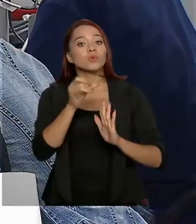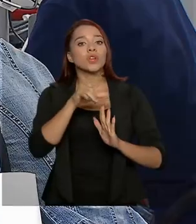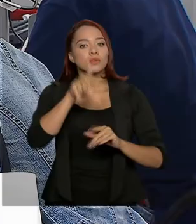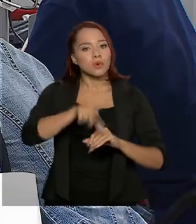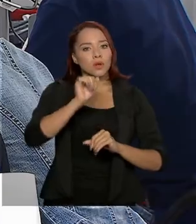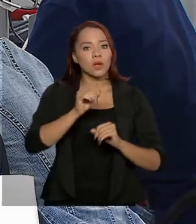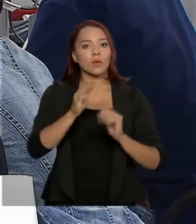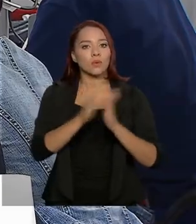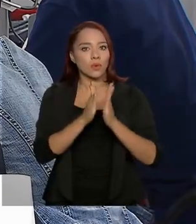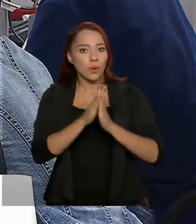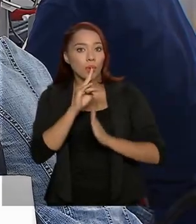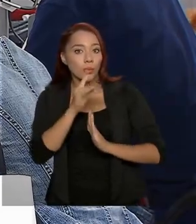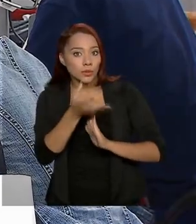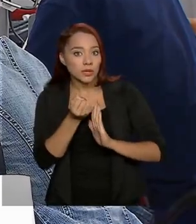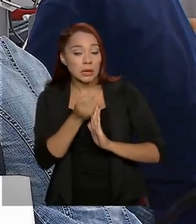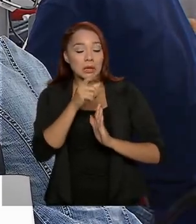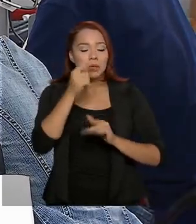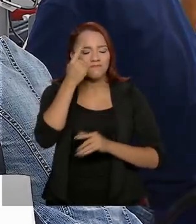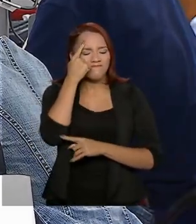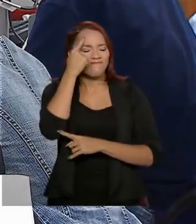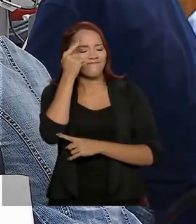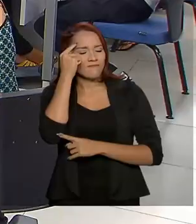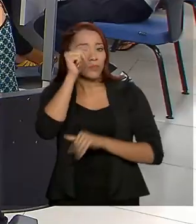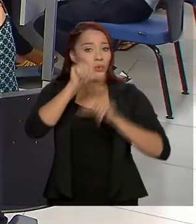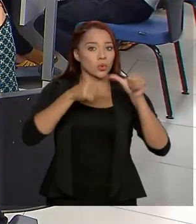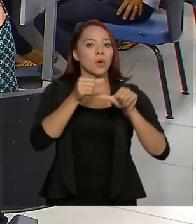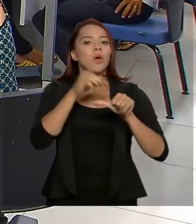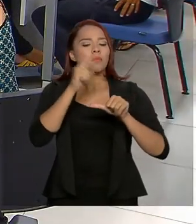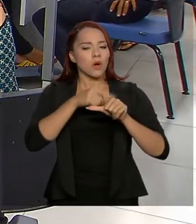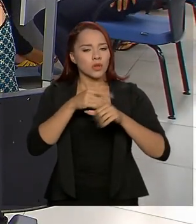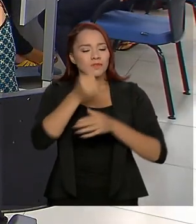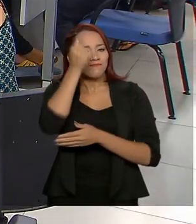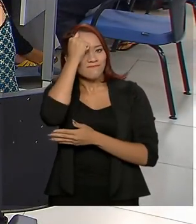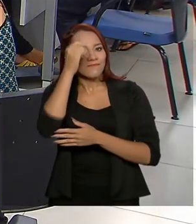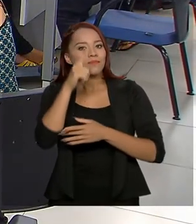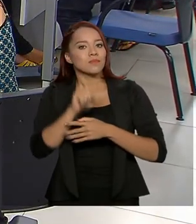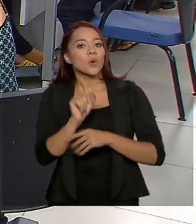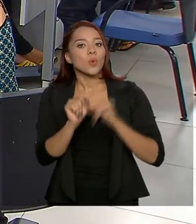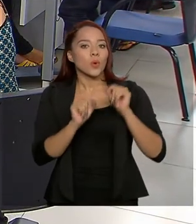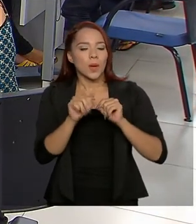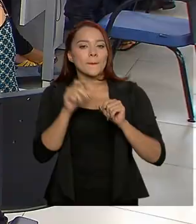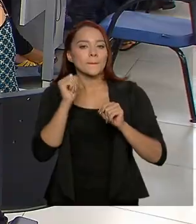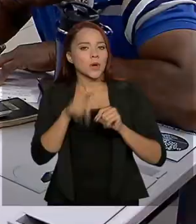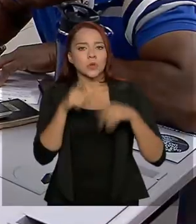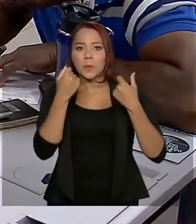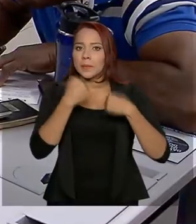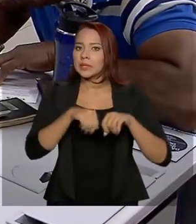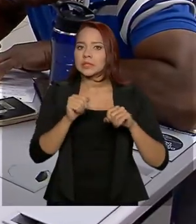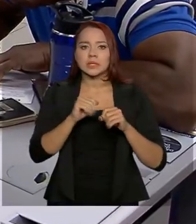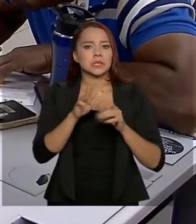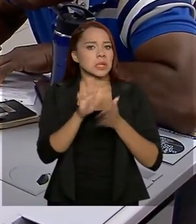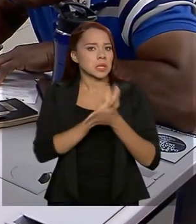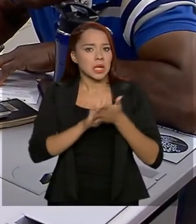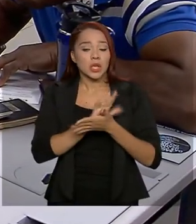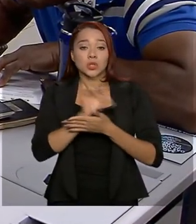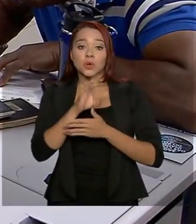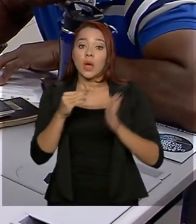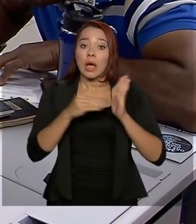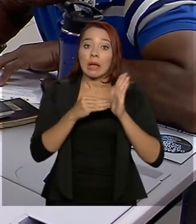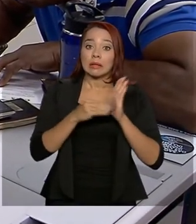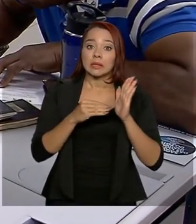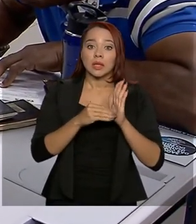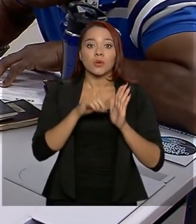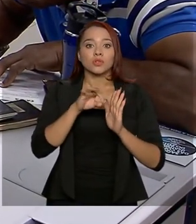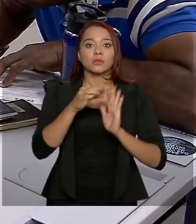FGTS e mudou de ideia poderá voltar atrás sem precisar cumprir carência somente até este